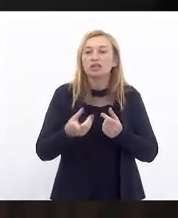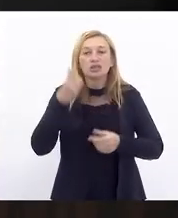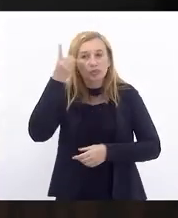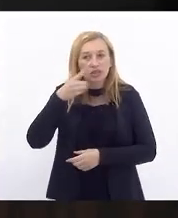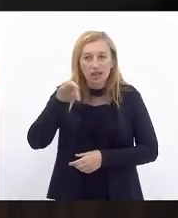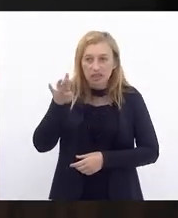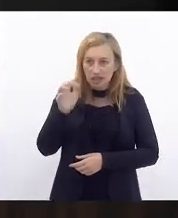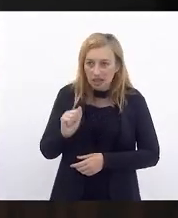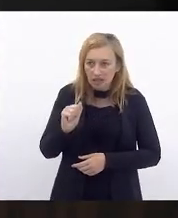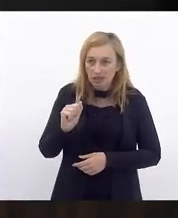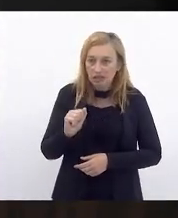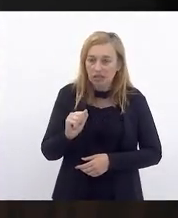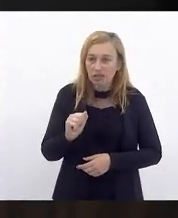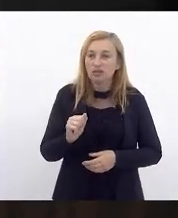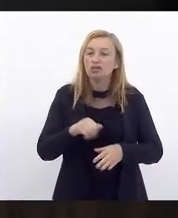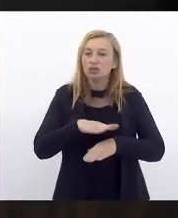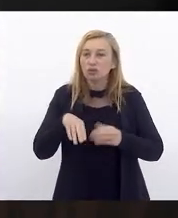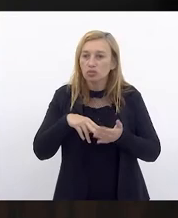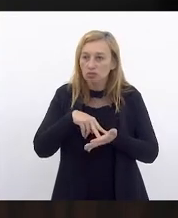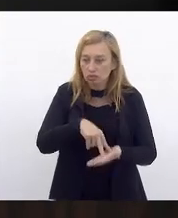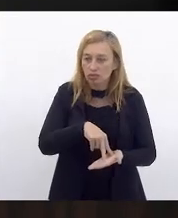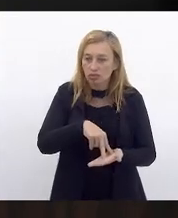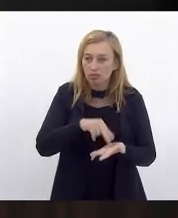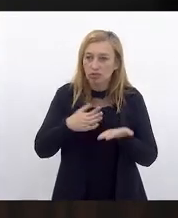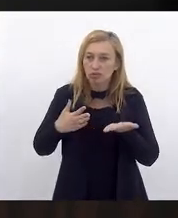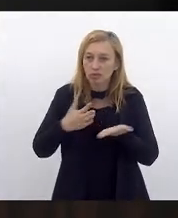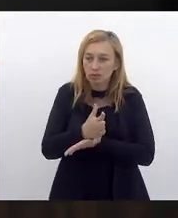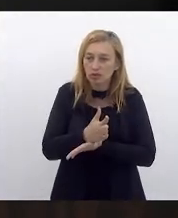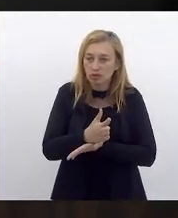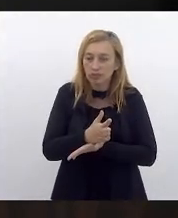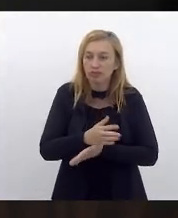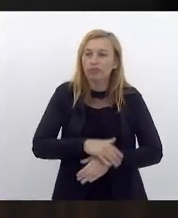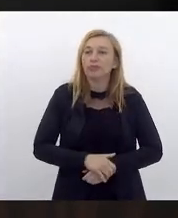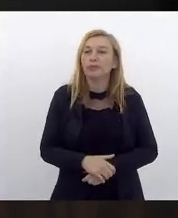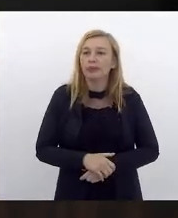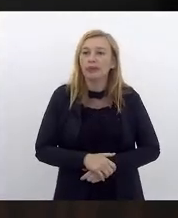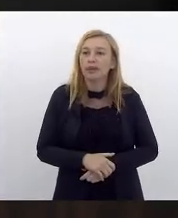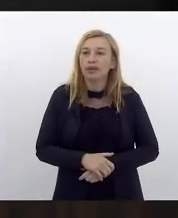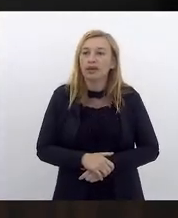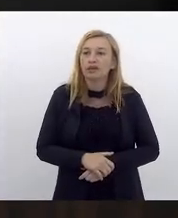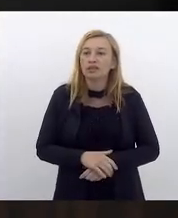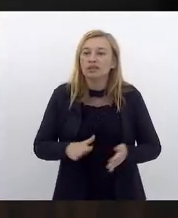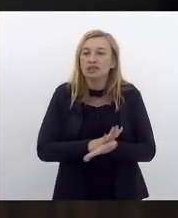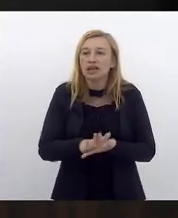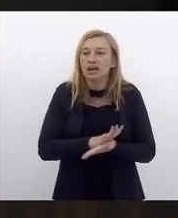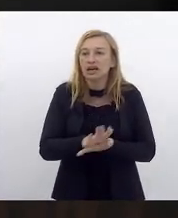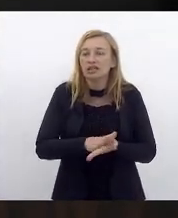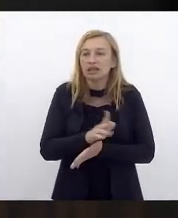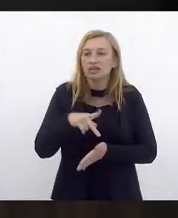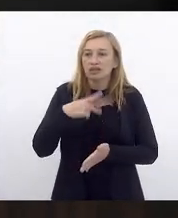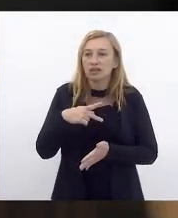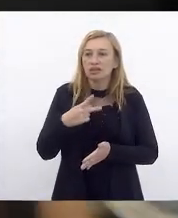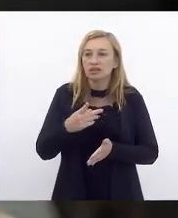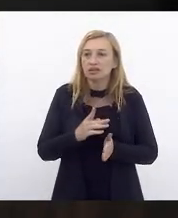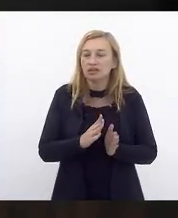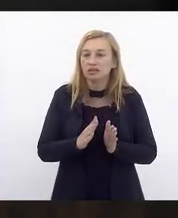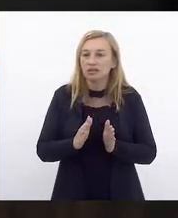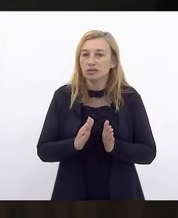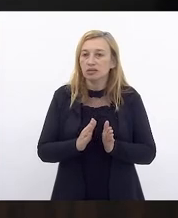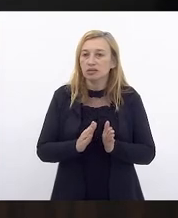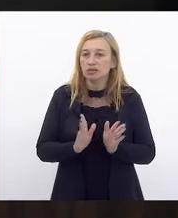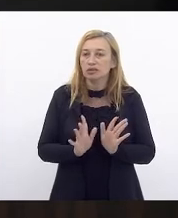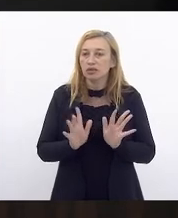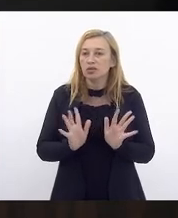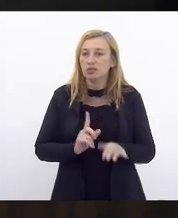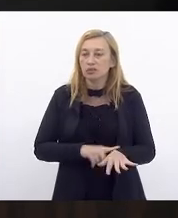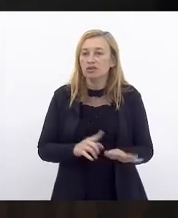Baltazar. Os senhores que aprovam, permaneçam. estão, aprovado. Nada mais havendo a tratar... Passem seus